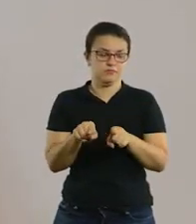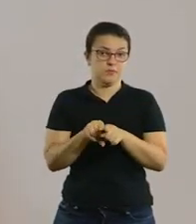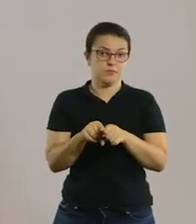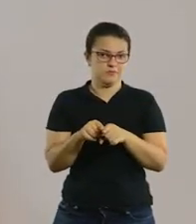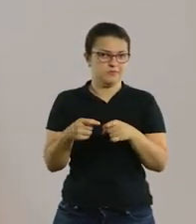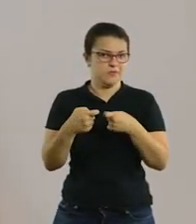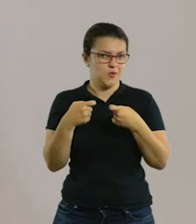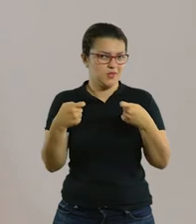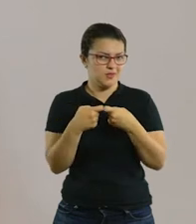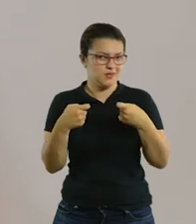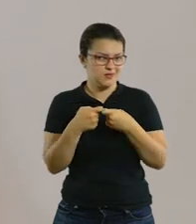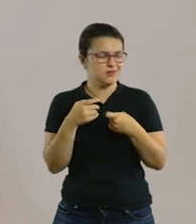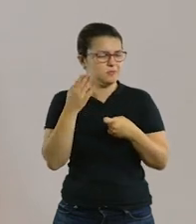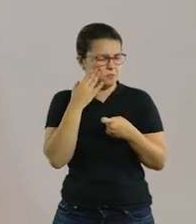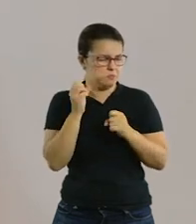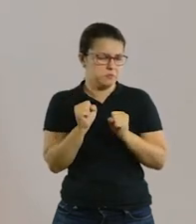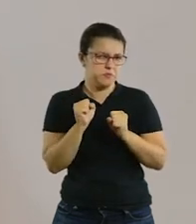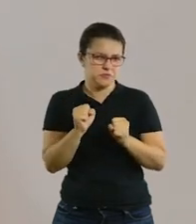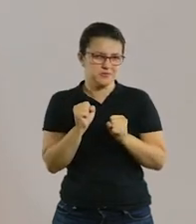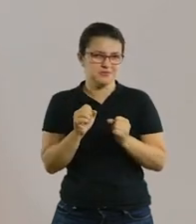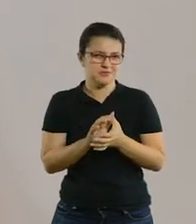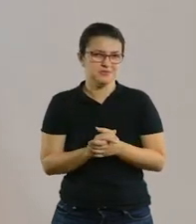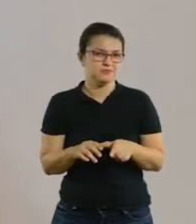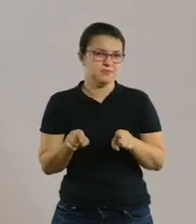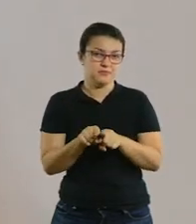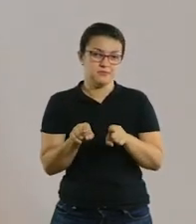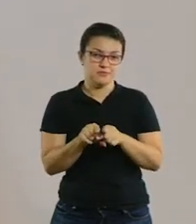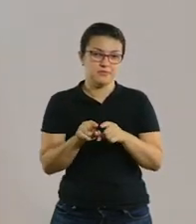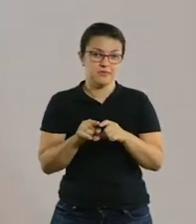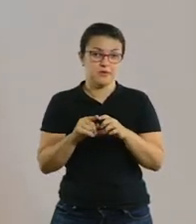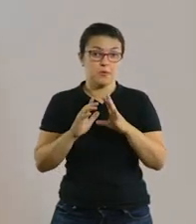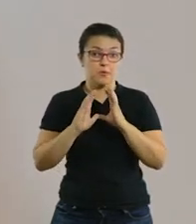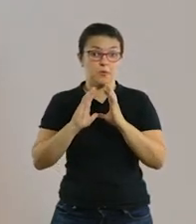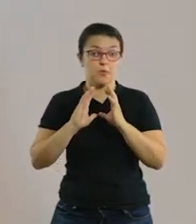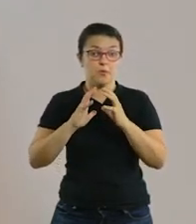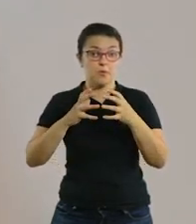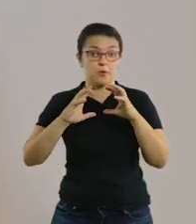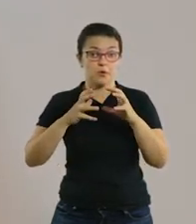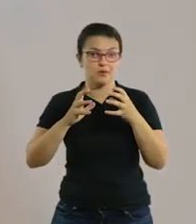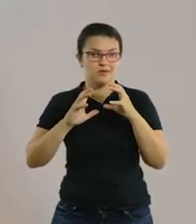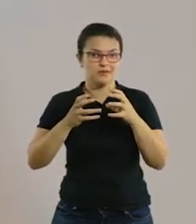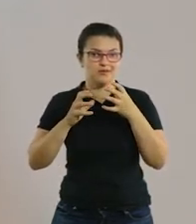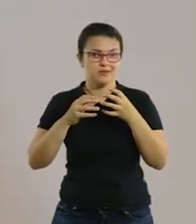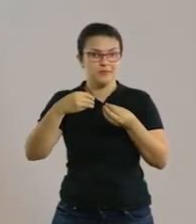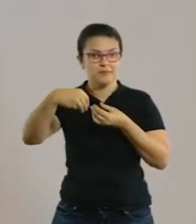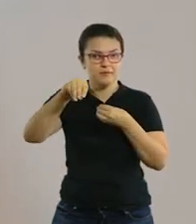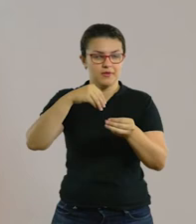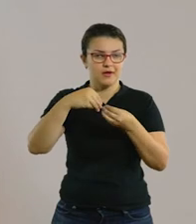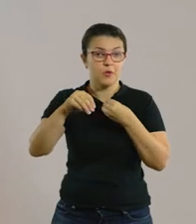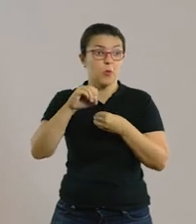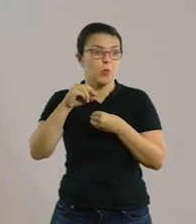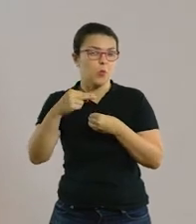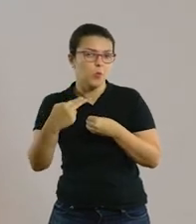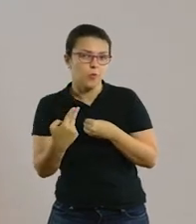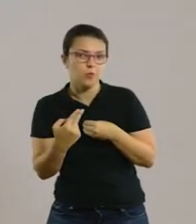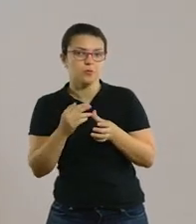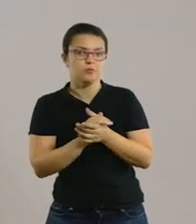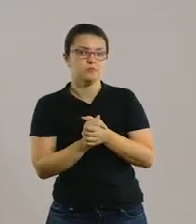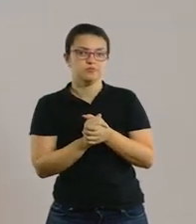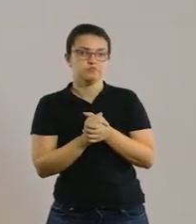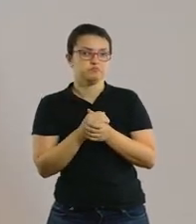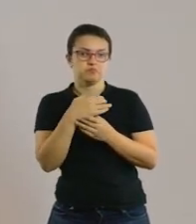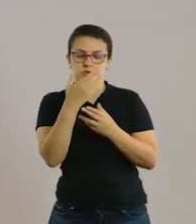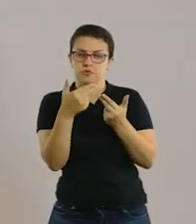bolinha, eu fiz uma bolinha de meia, pode ser aquela bolinha plástica de bolinha de piscina, ou até uma fruta que você ia descartar, como